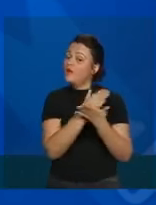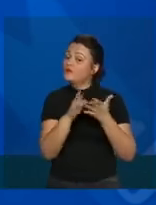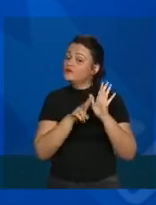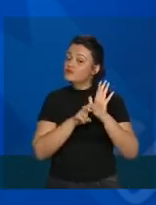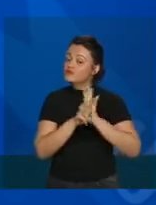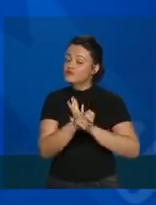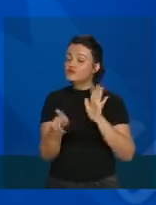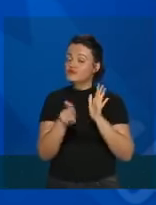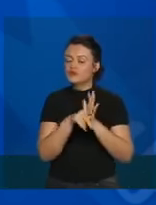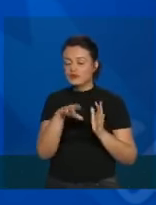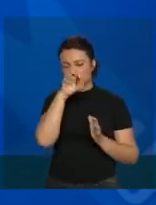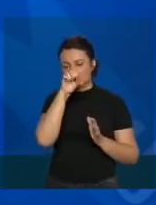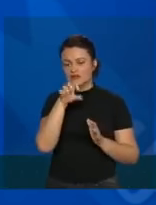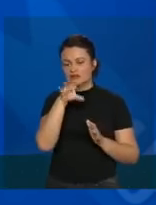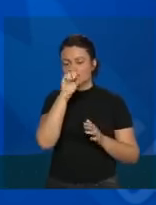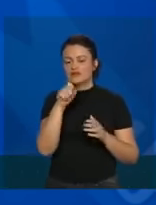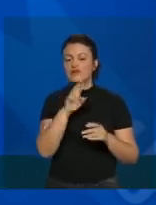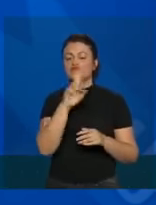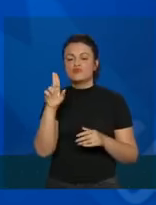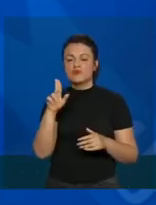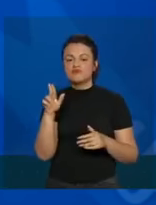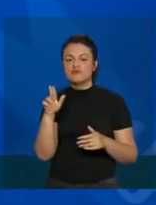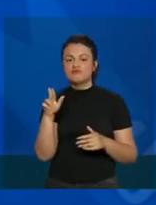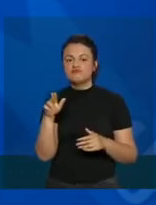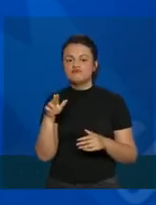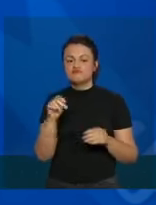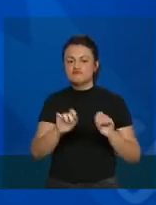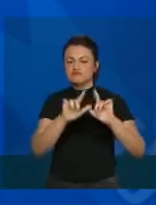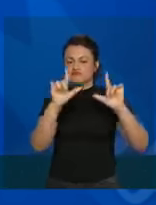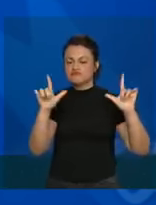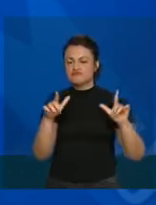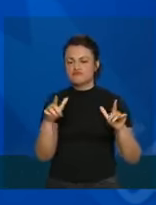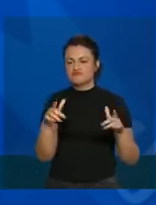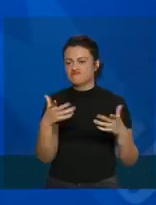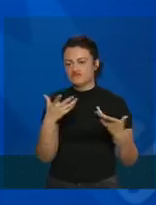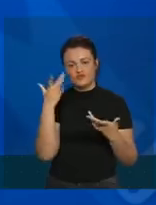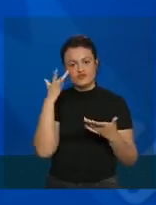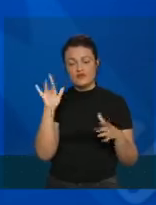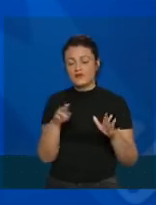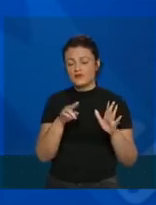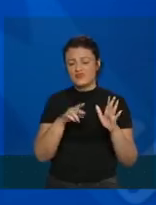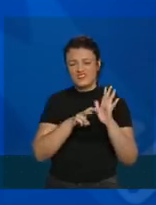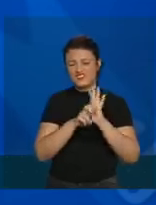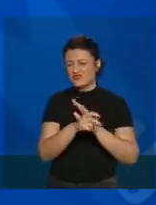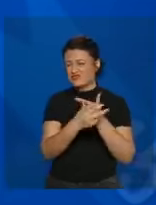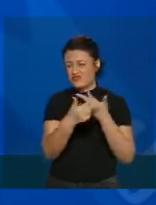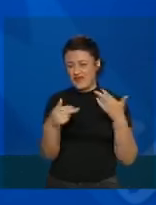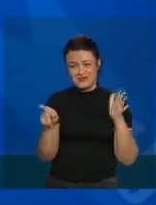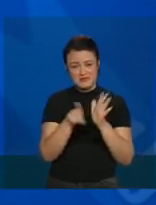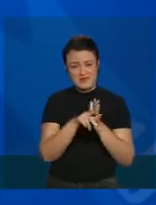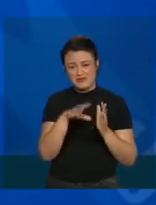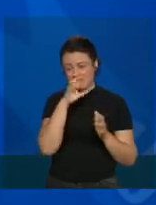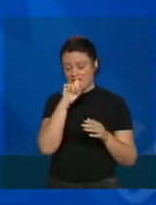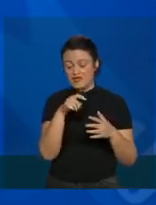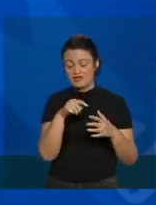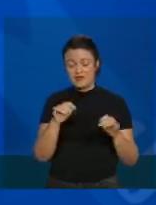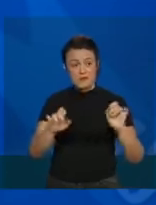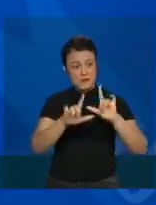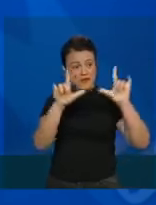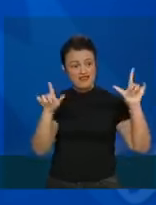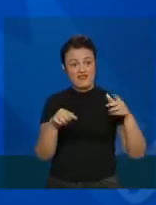respiratórios não fazem parte do painel. Nós temos milhares de vírus respiratórios e o painel tem 21 vírus